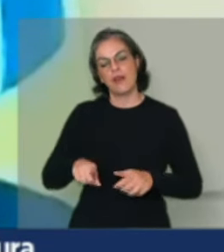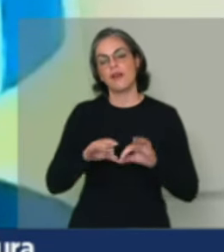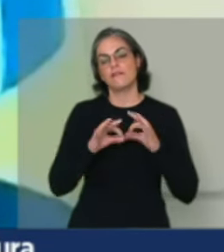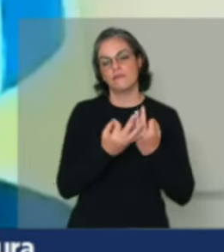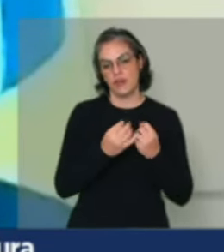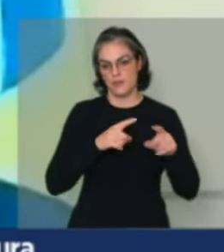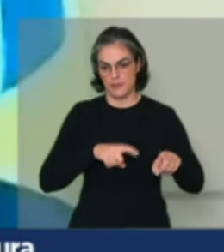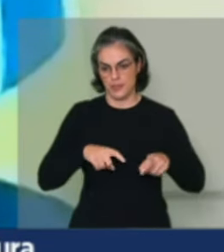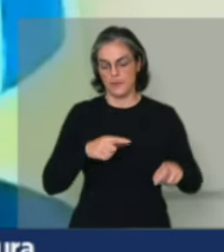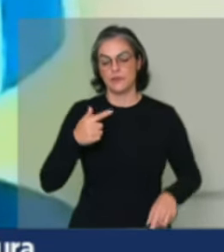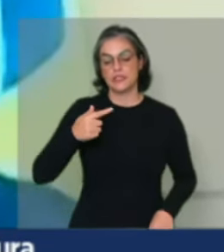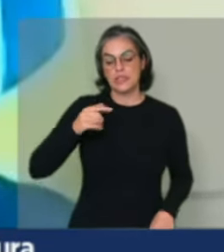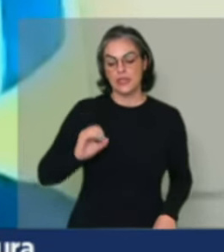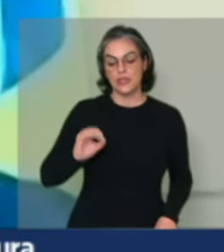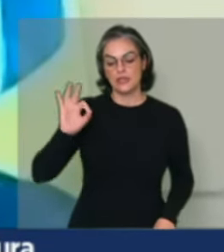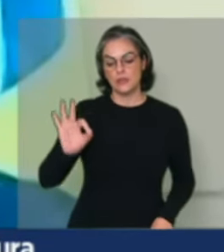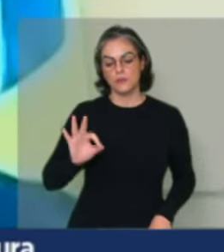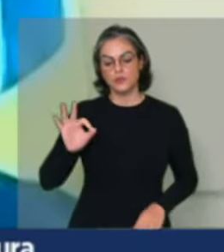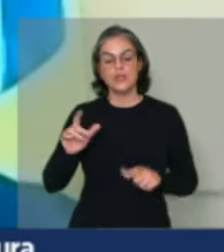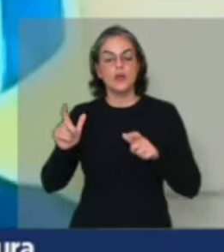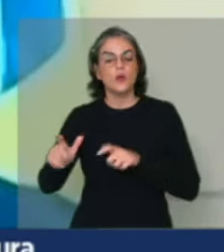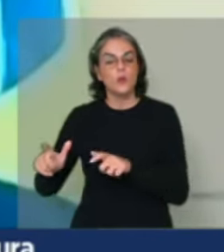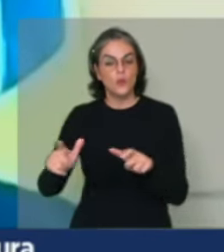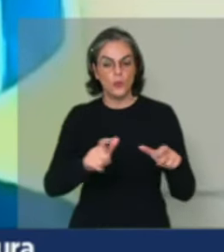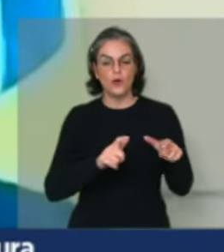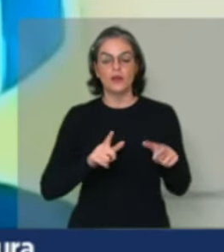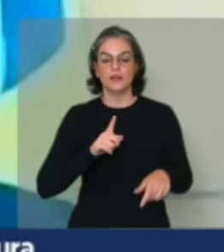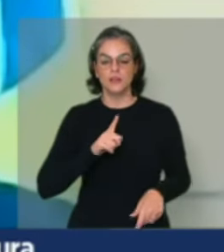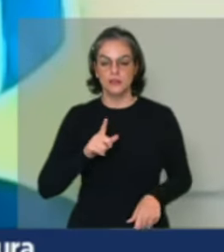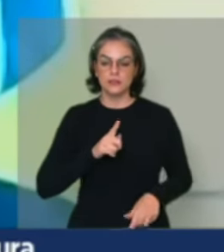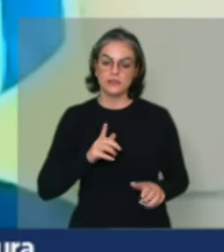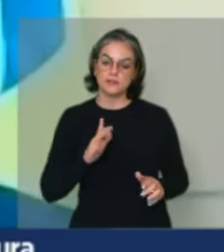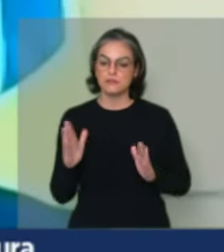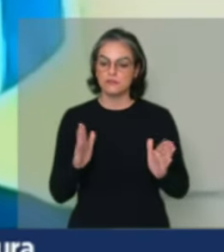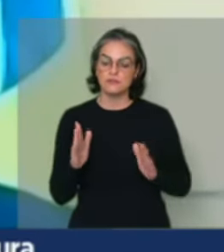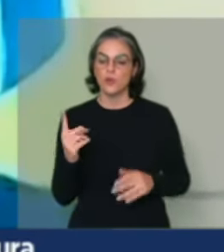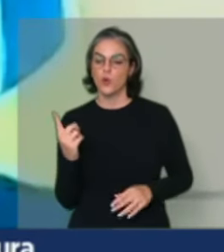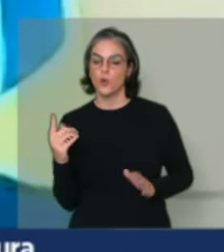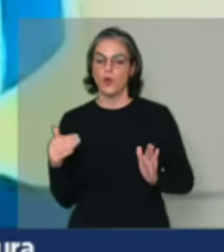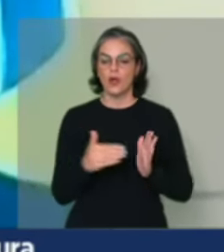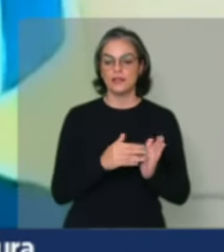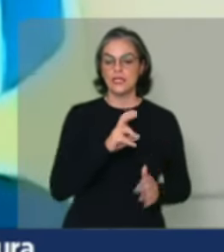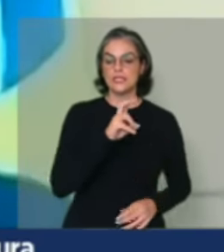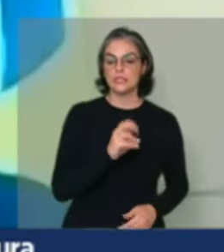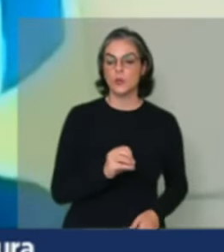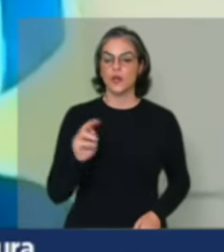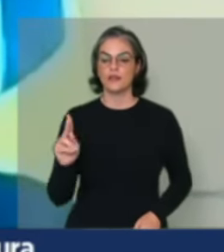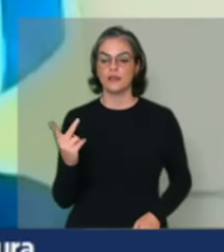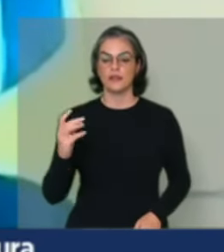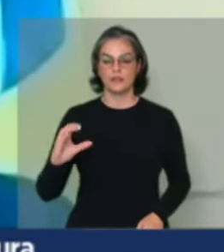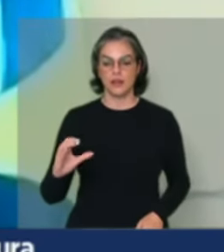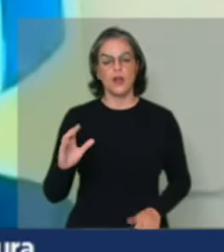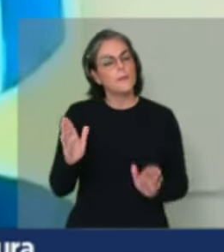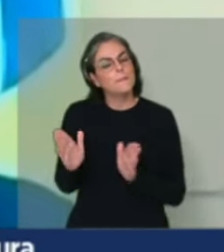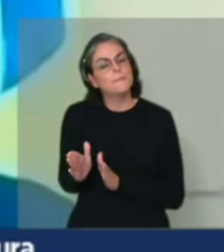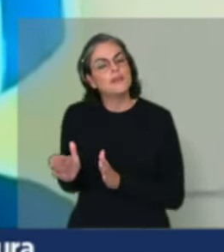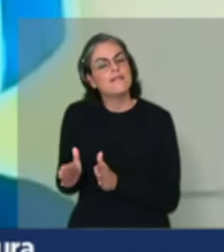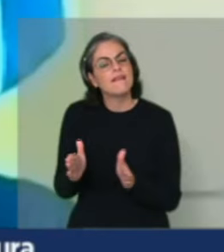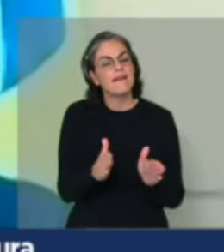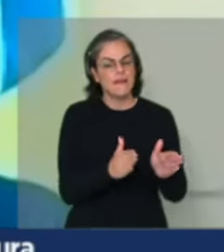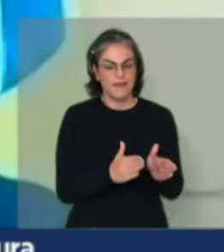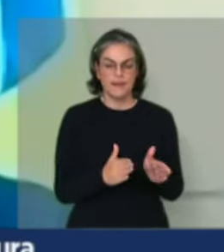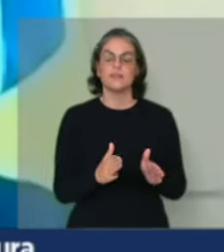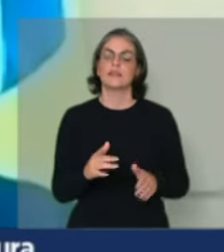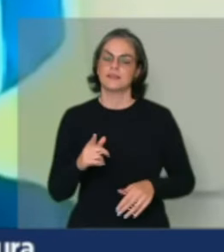70% dos estabelecimentos possuem entre 1 e 50 hectares. São pequenas propriedades que estão